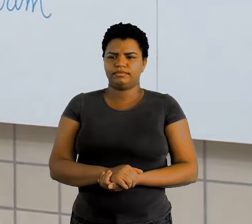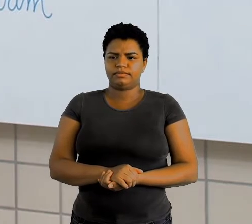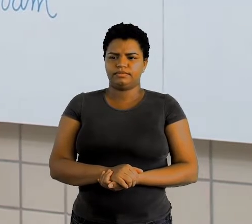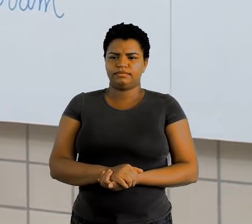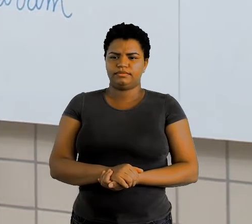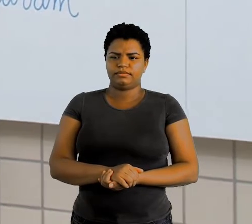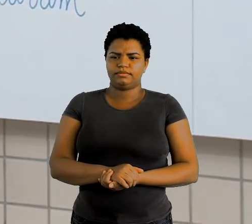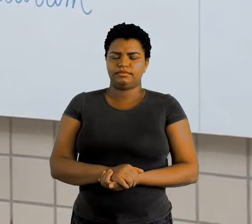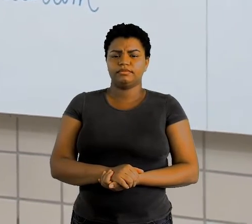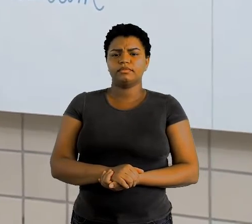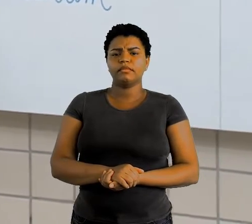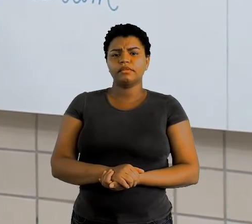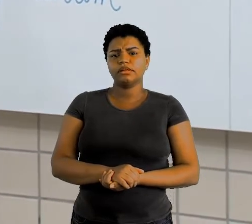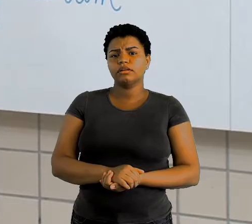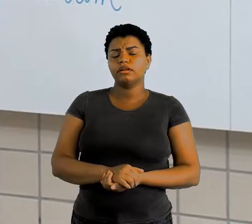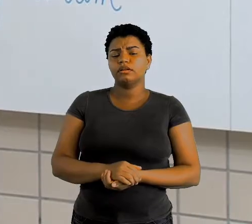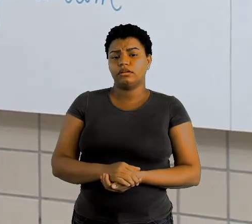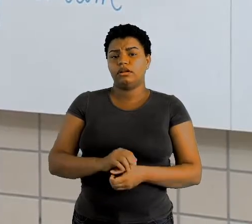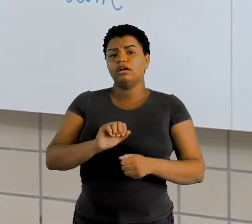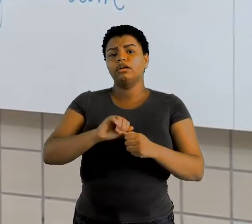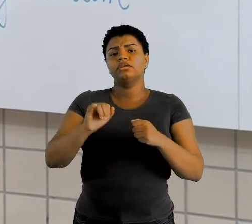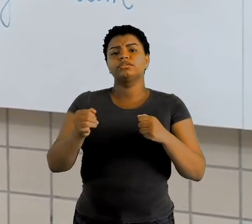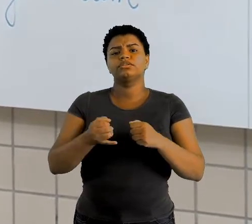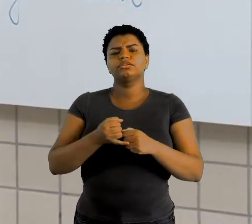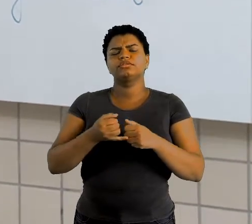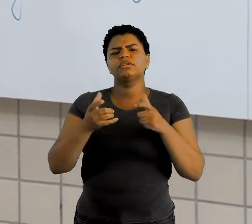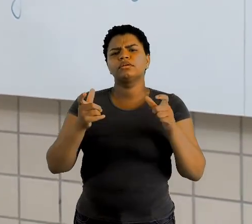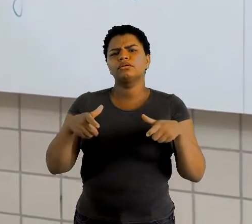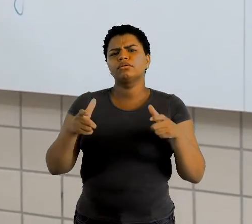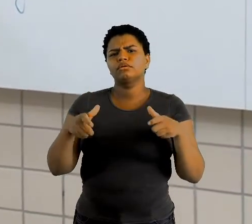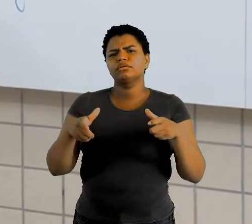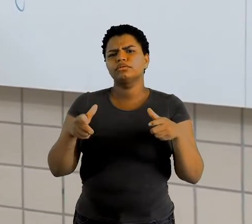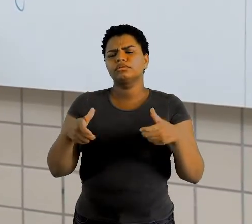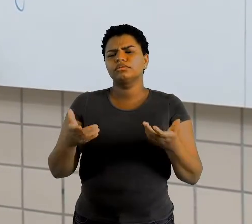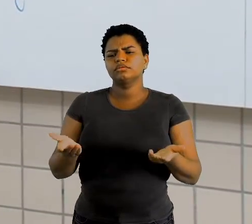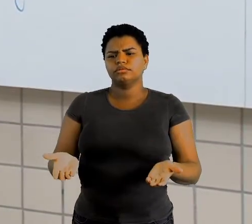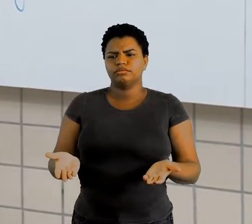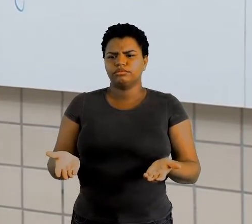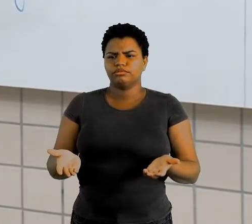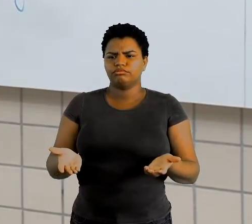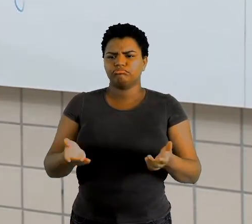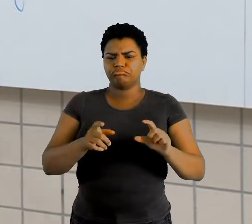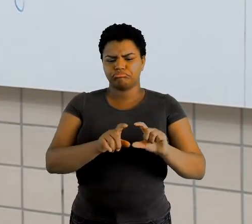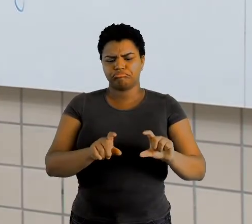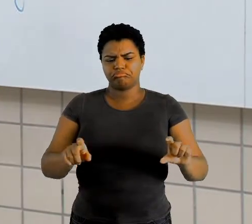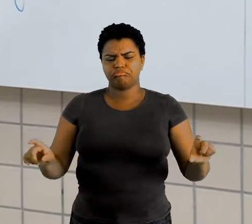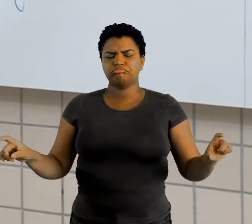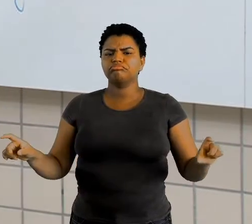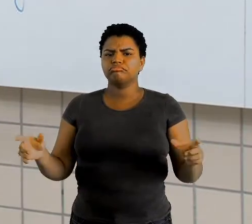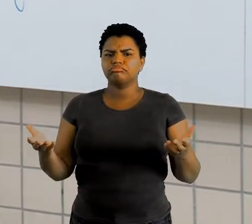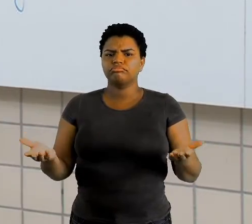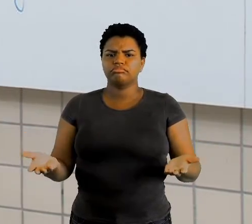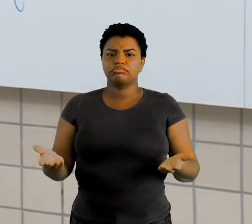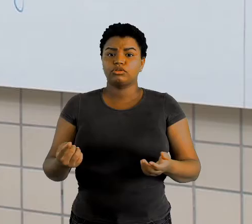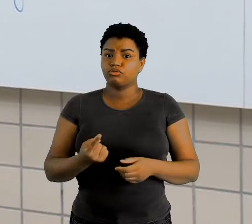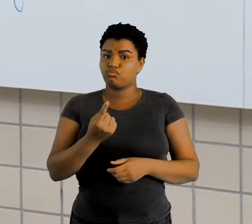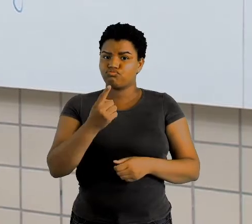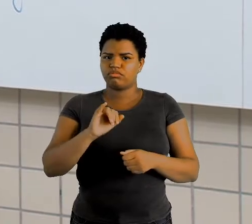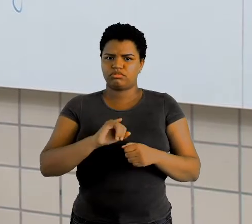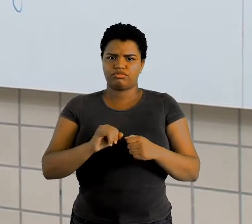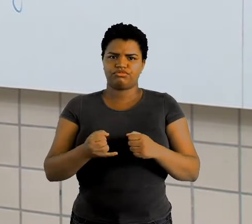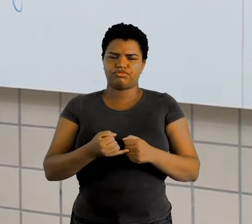Aonde que está o adjetivo desse trecho aqui? Só tem um adjetivo.